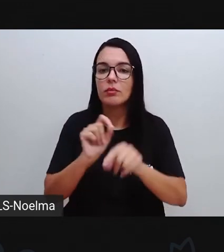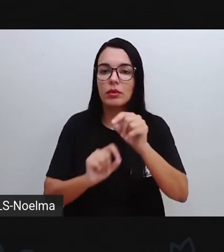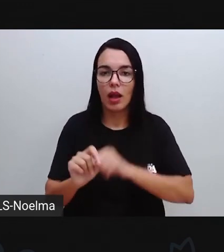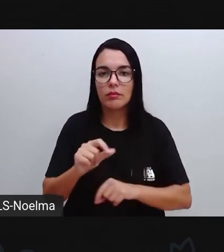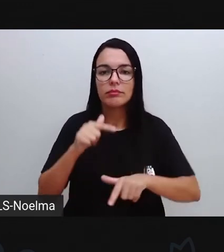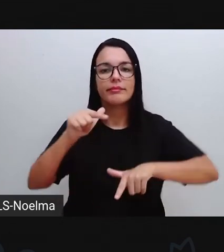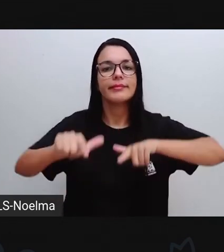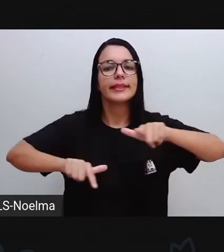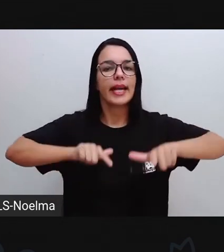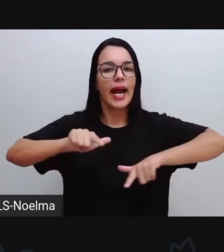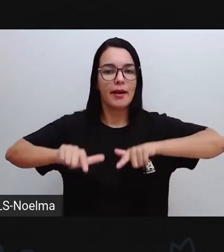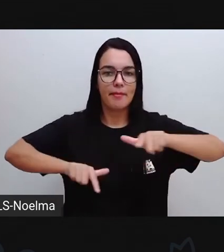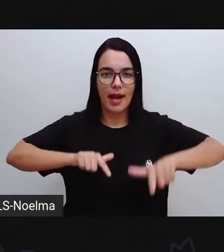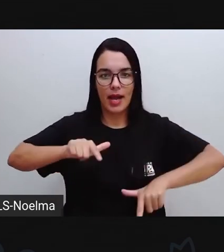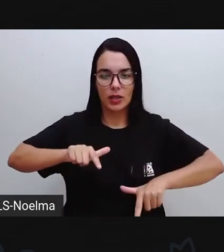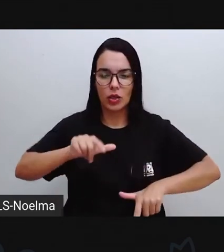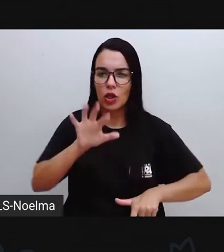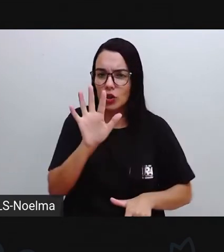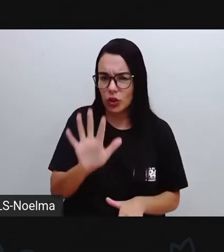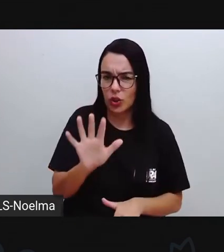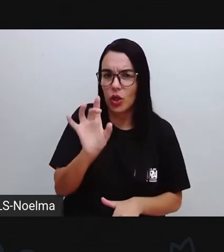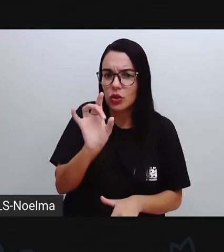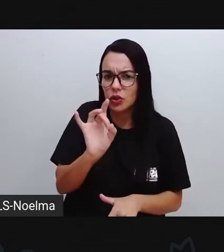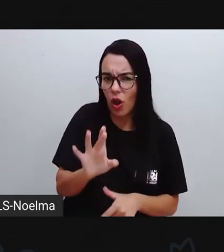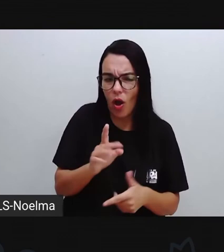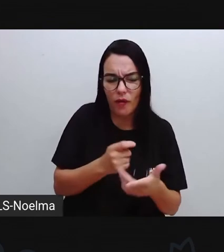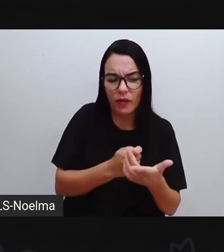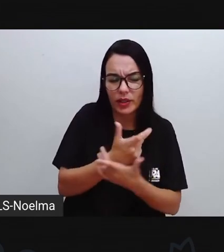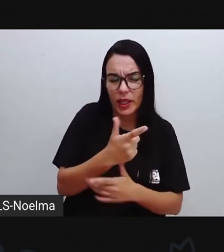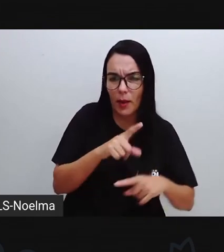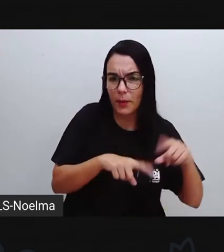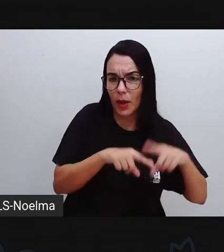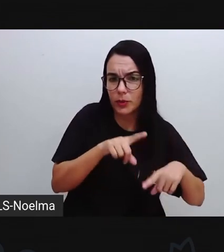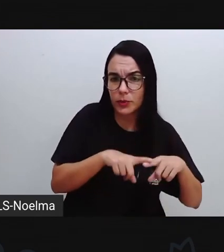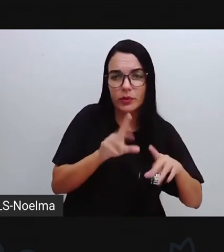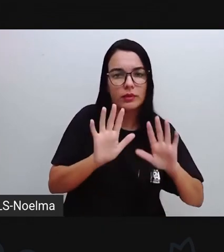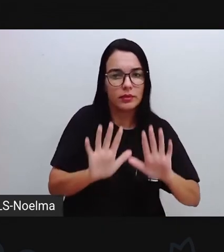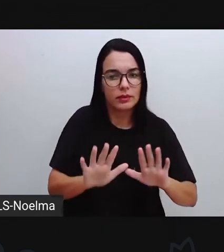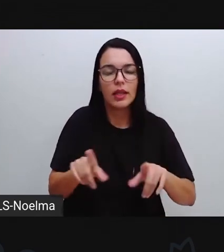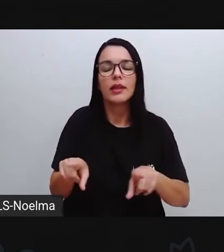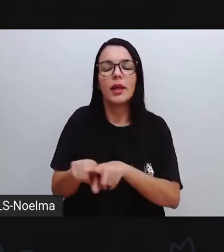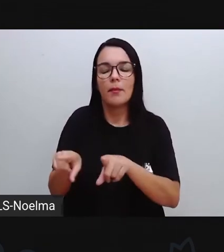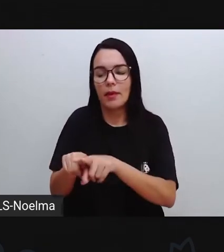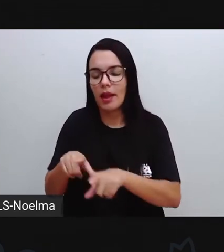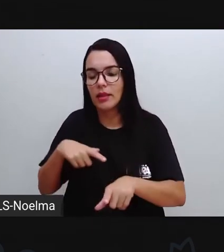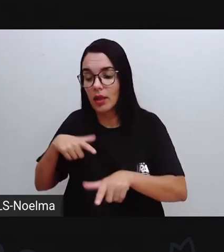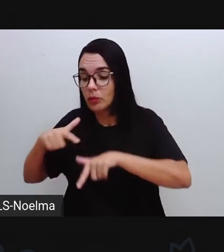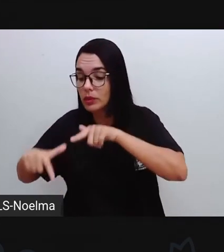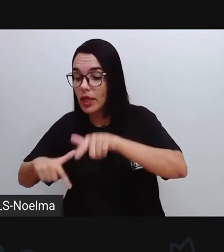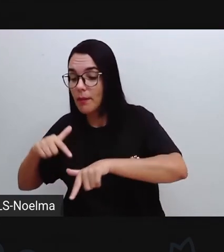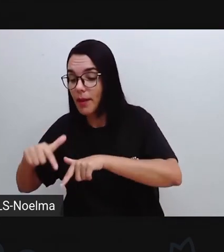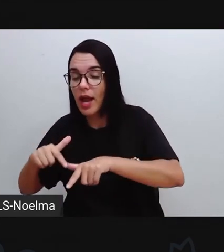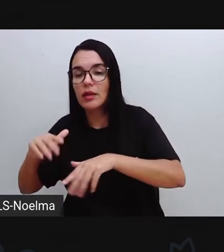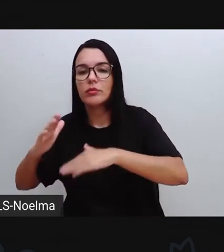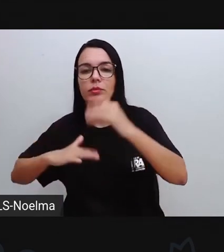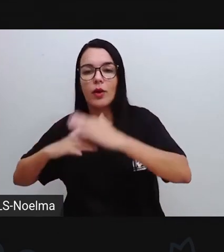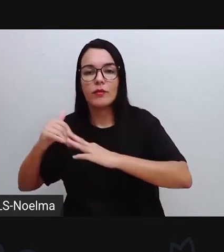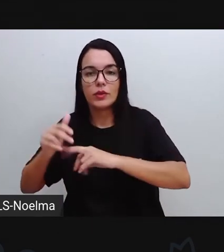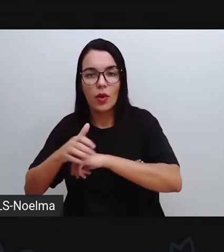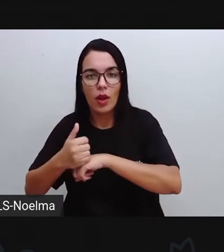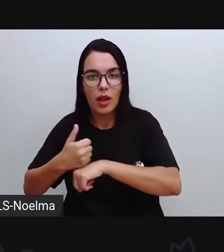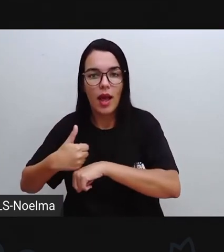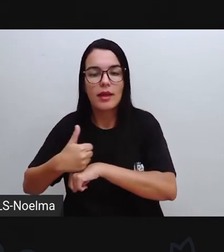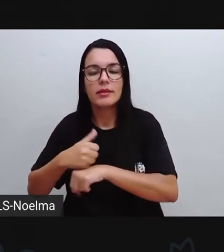Então, não é somente a venda de produtos, mas a prestação de serviço também é considerada e faz parte aí